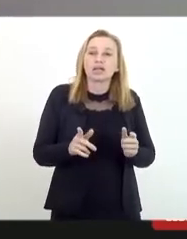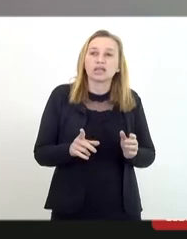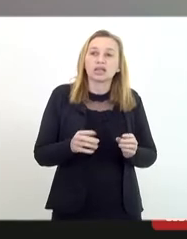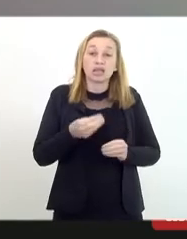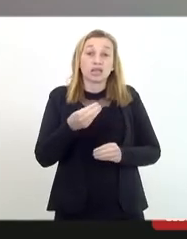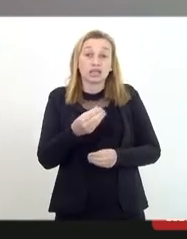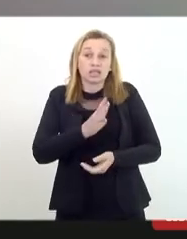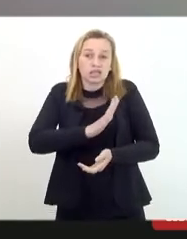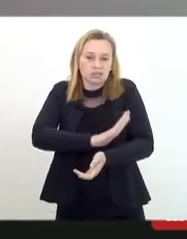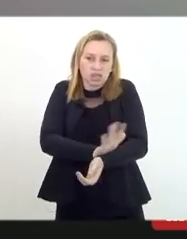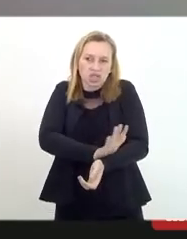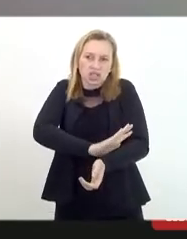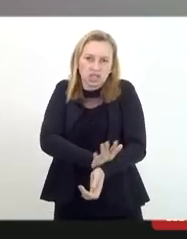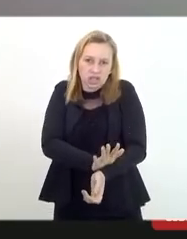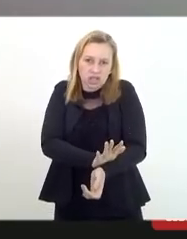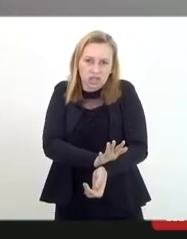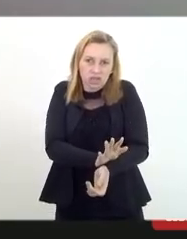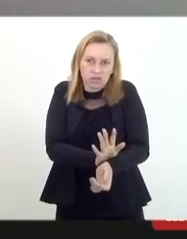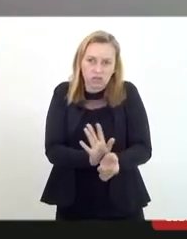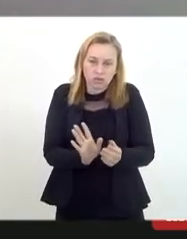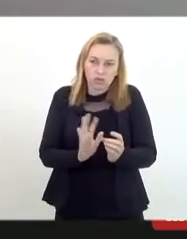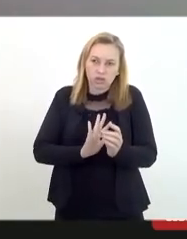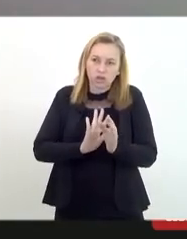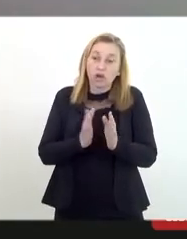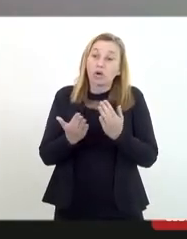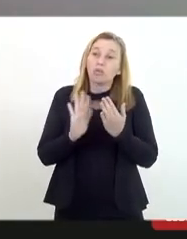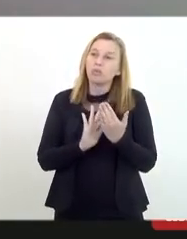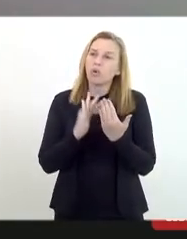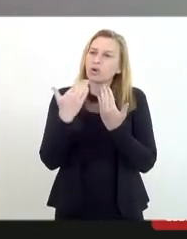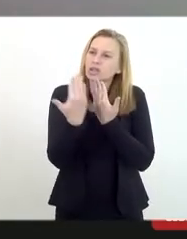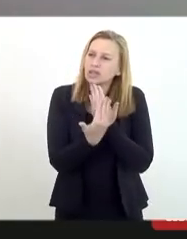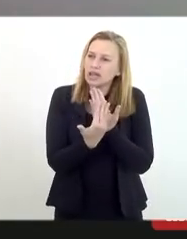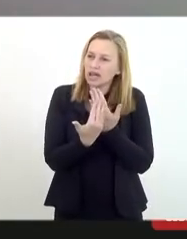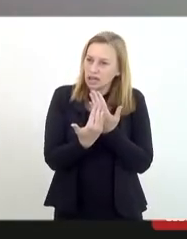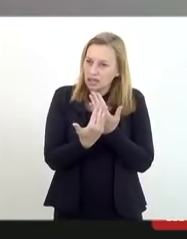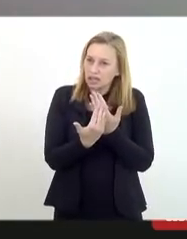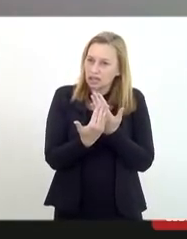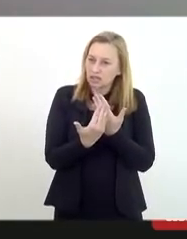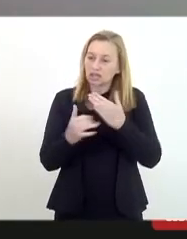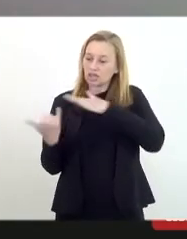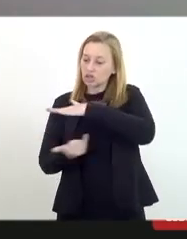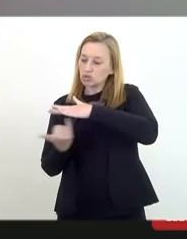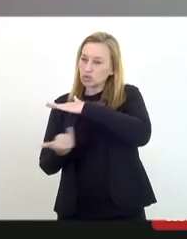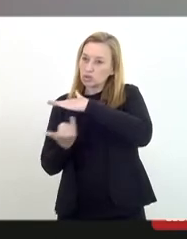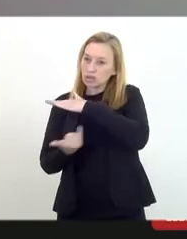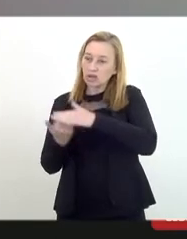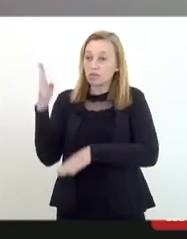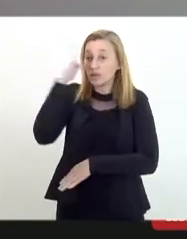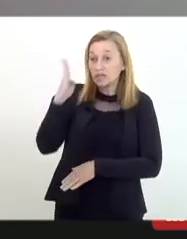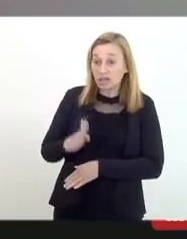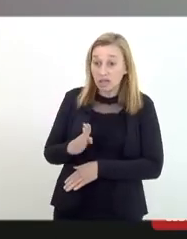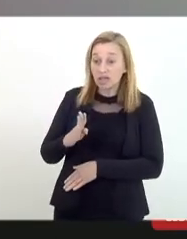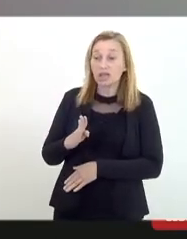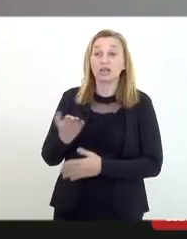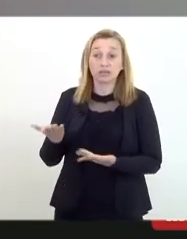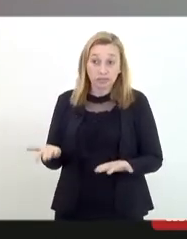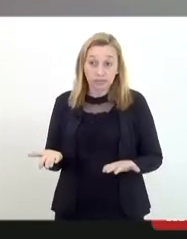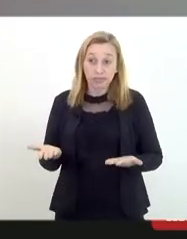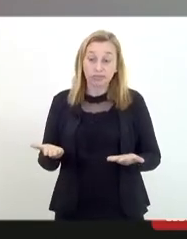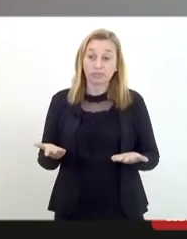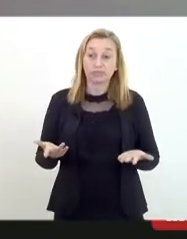racismo estrutural por trás das estruturas, das organizações, das instituições brasileiras é uma das causas, porque